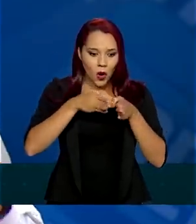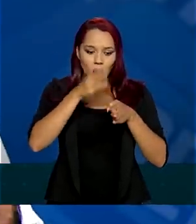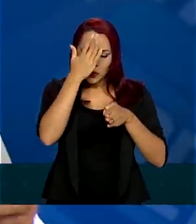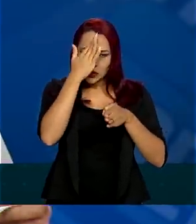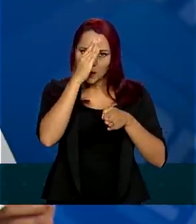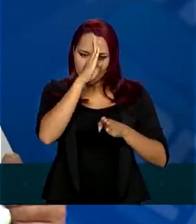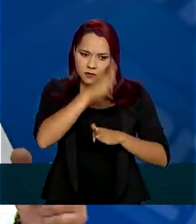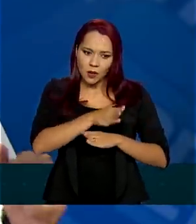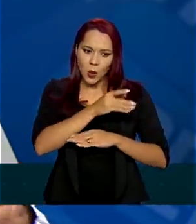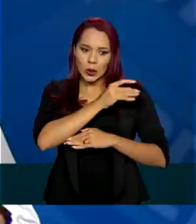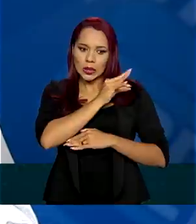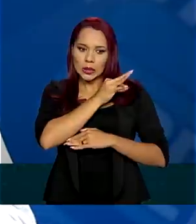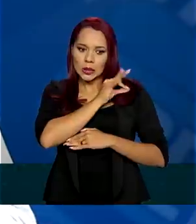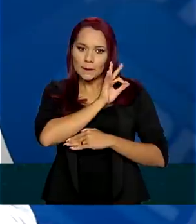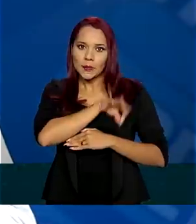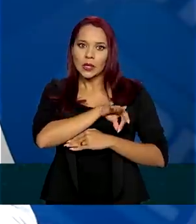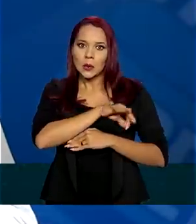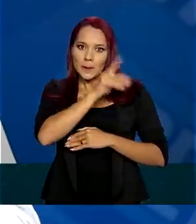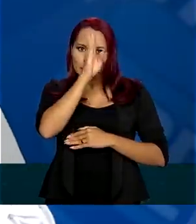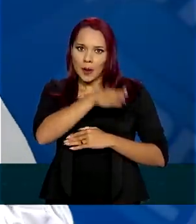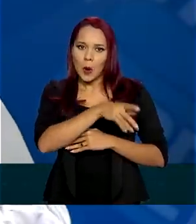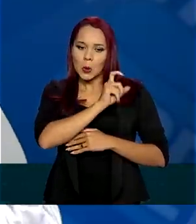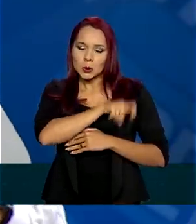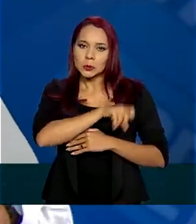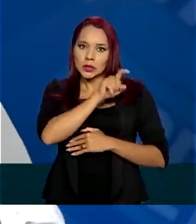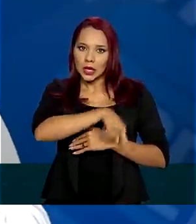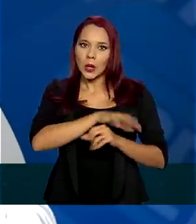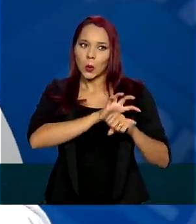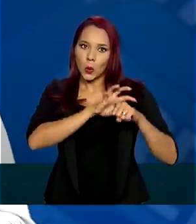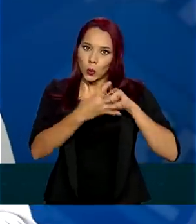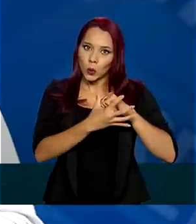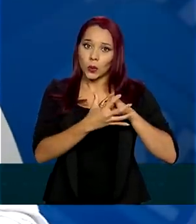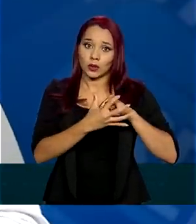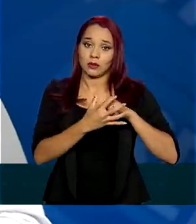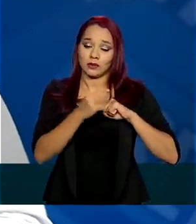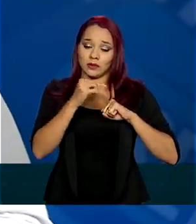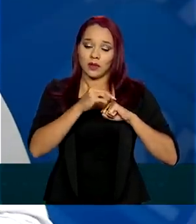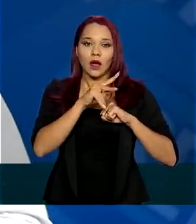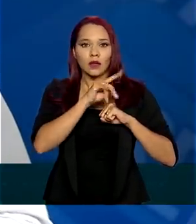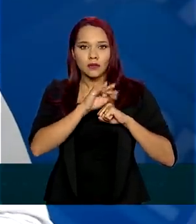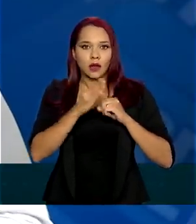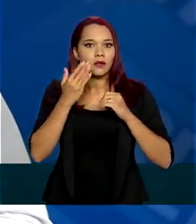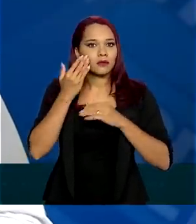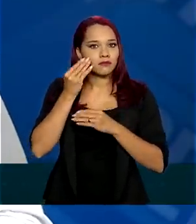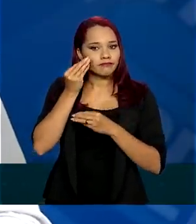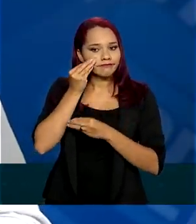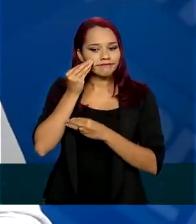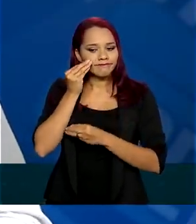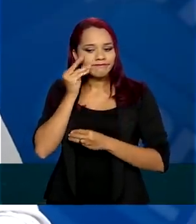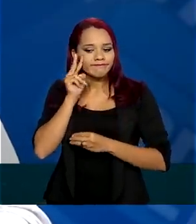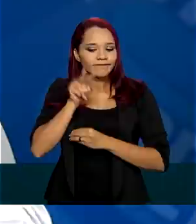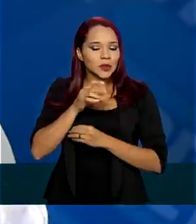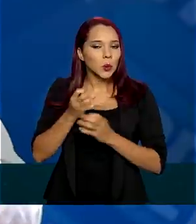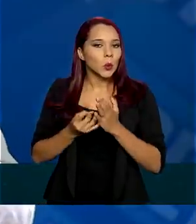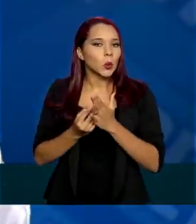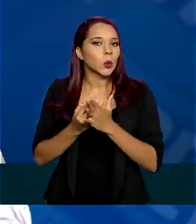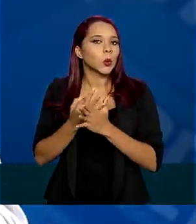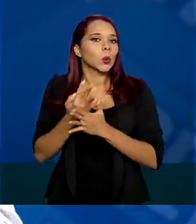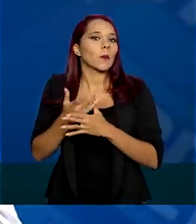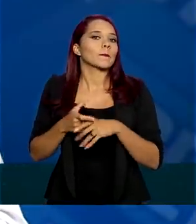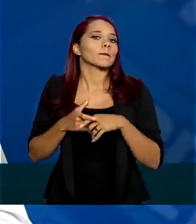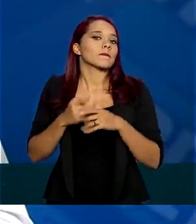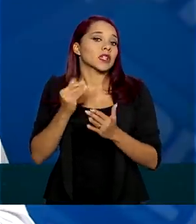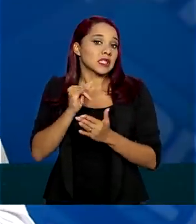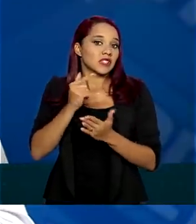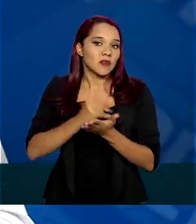é o Corona, e vamos aqui tentando ver, para o momento que tivermos o maior volume de